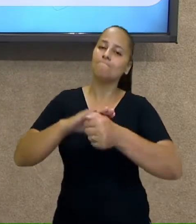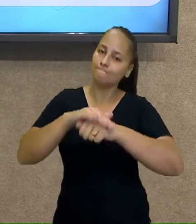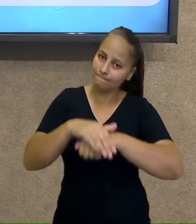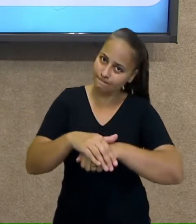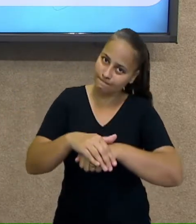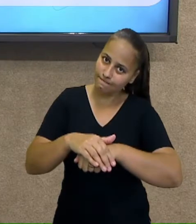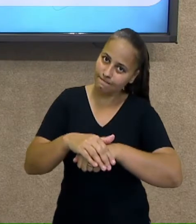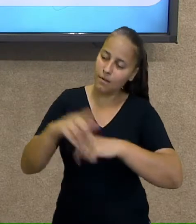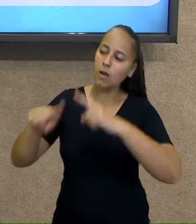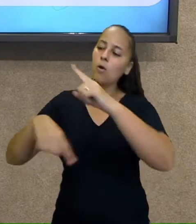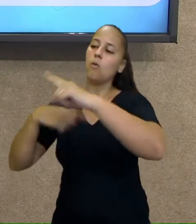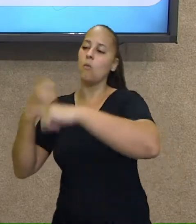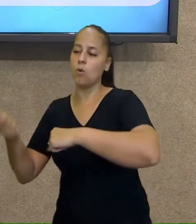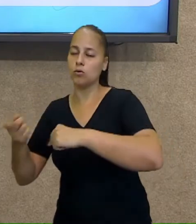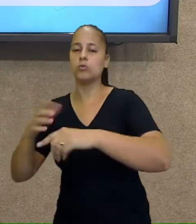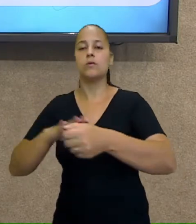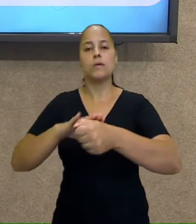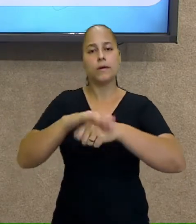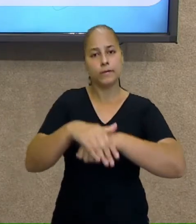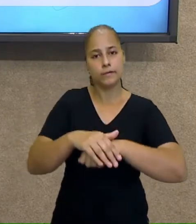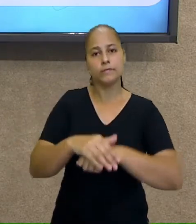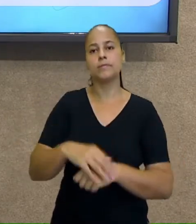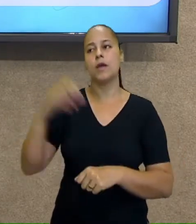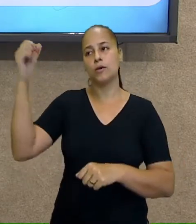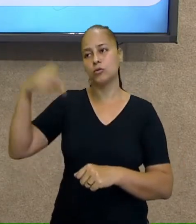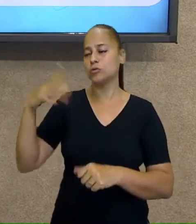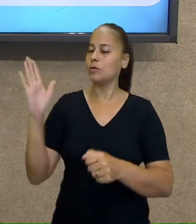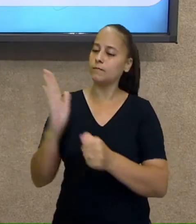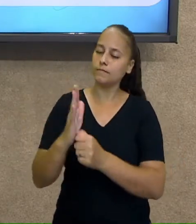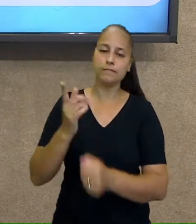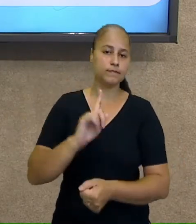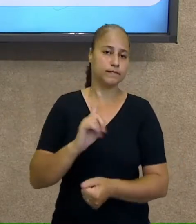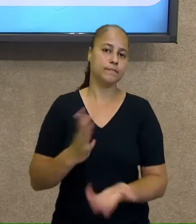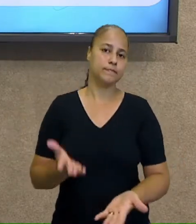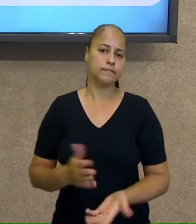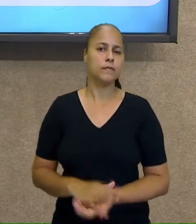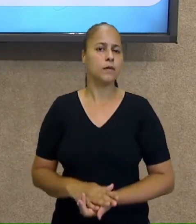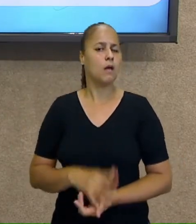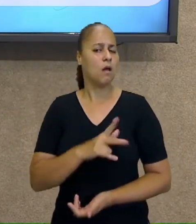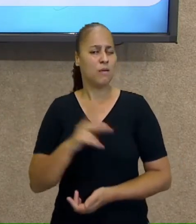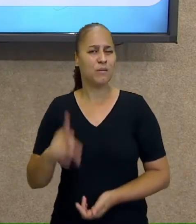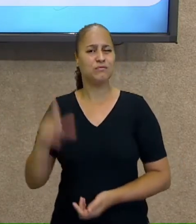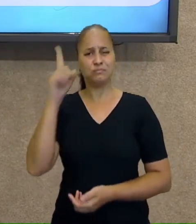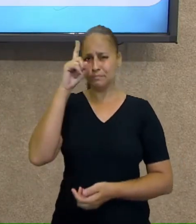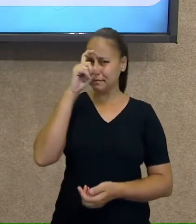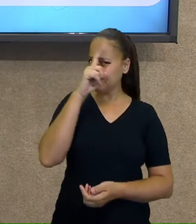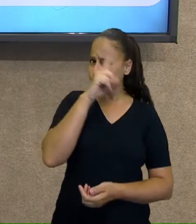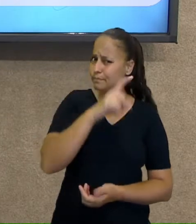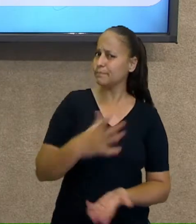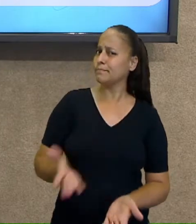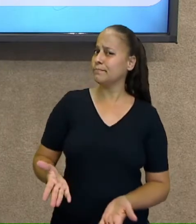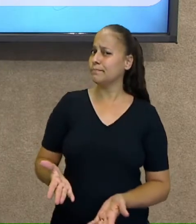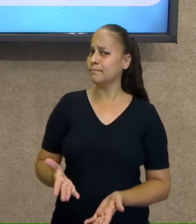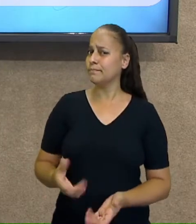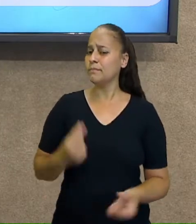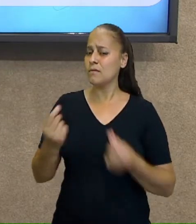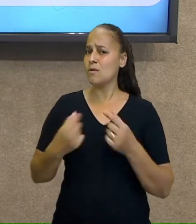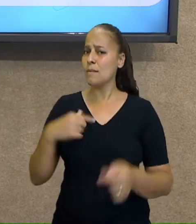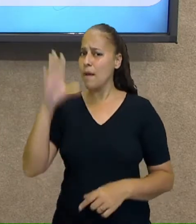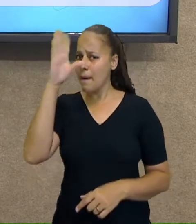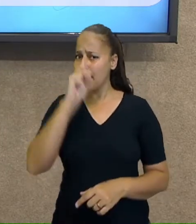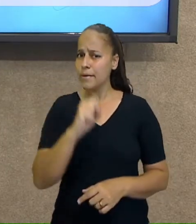Noite. o outro lado onde os raios do Sol não batem. Não, professora, ficou complicado. Para vocês entenderem melhor.